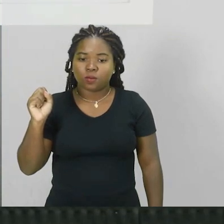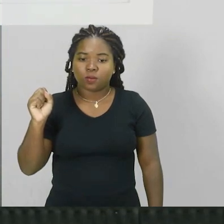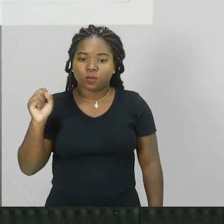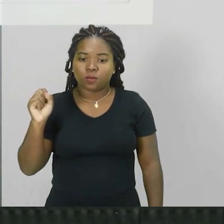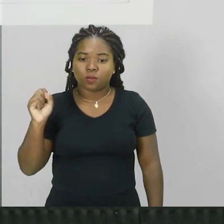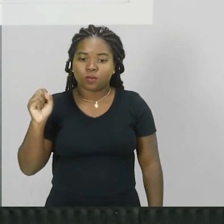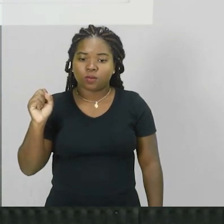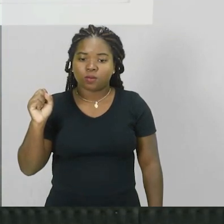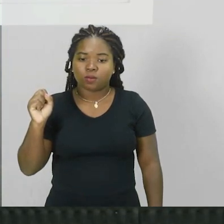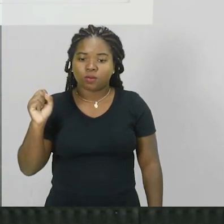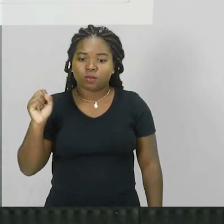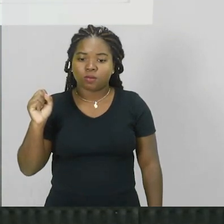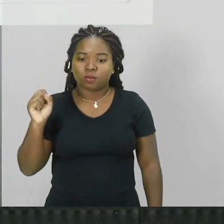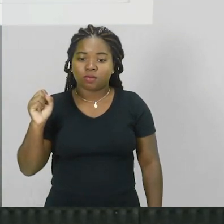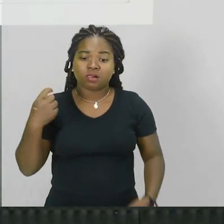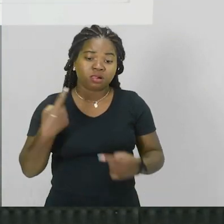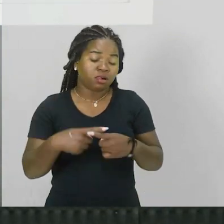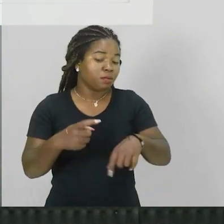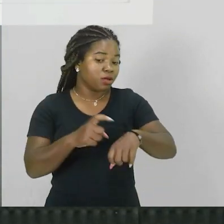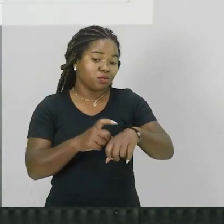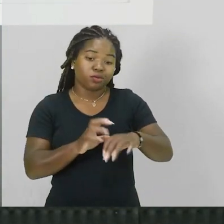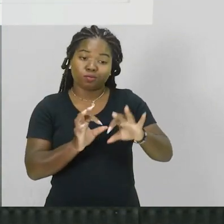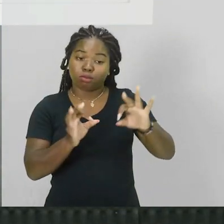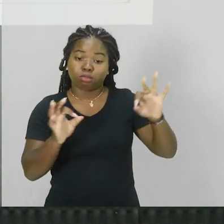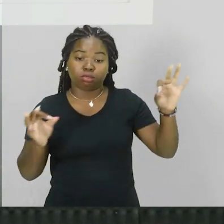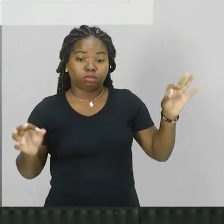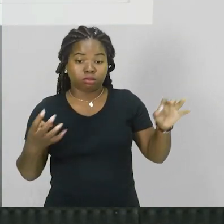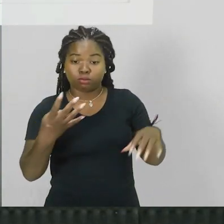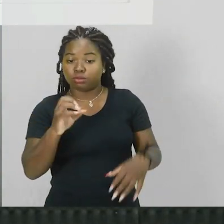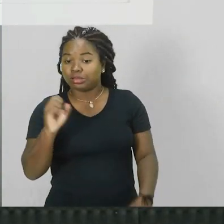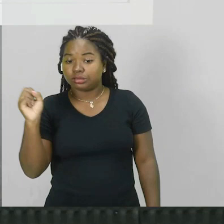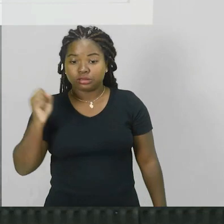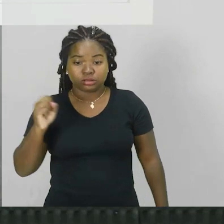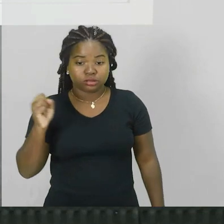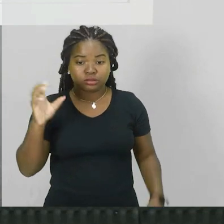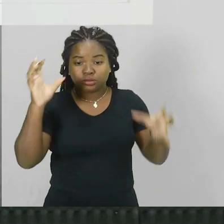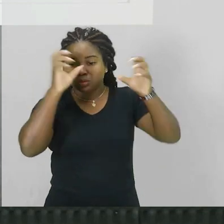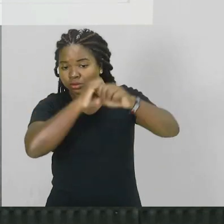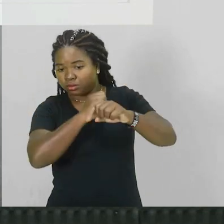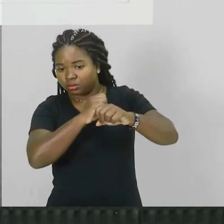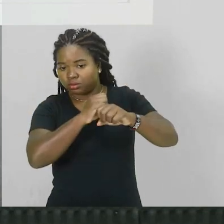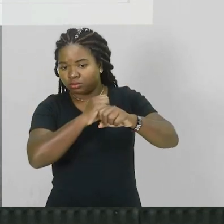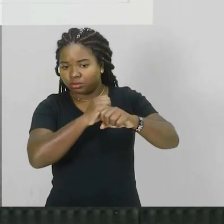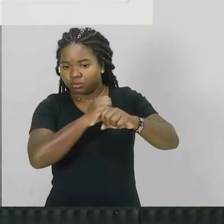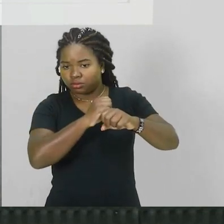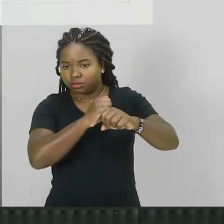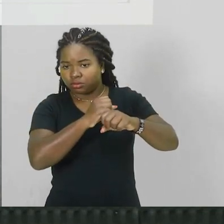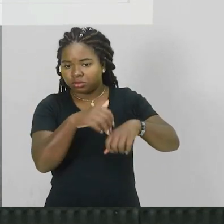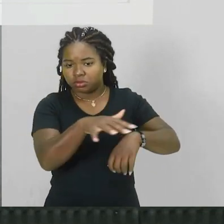dentro das amostras é um tempo que também é muito longo né? 40 segundos para escurecer tu está vindo em um ambiente